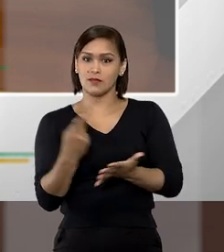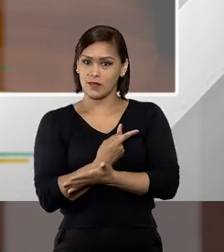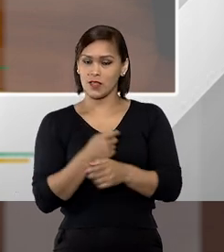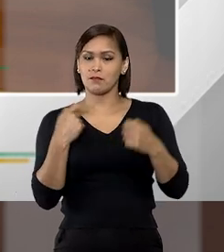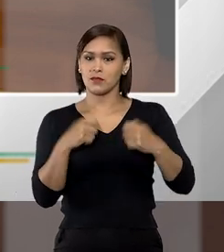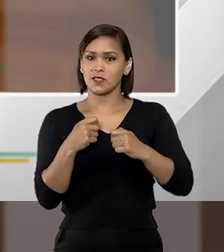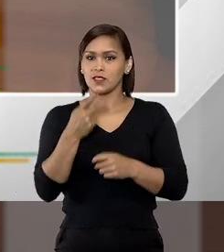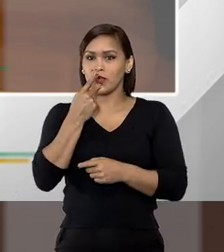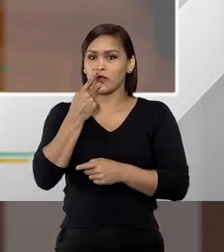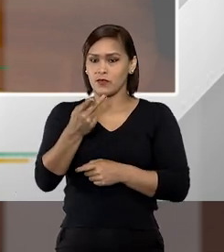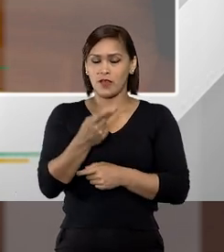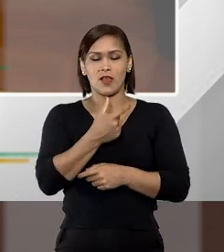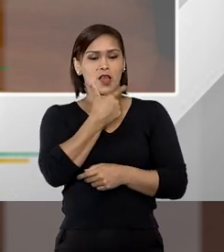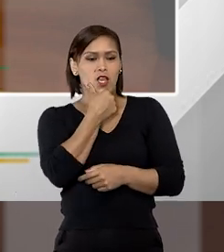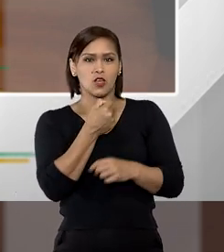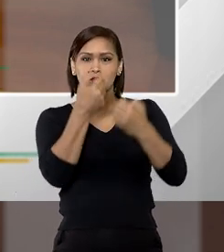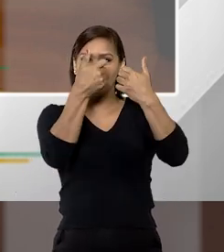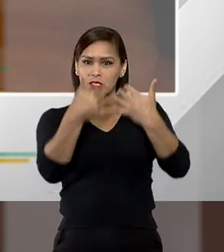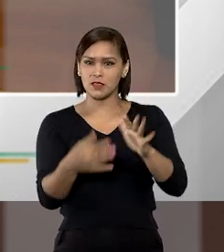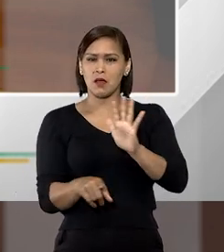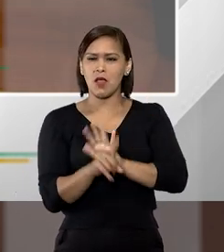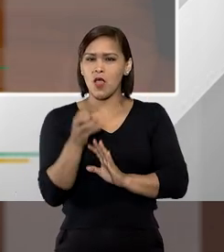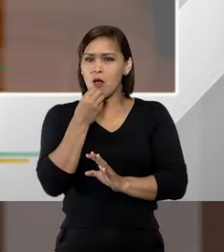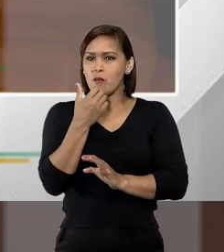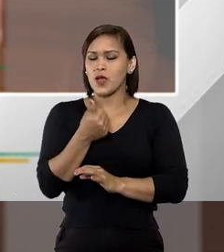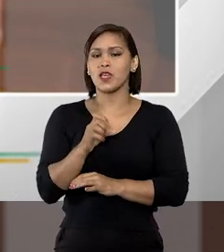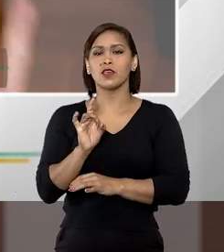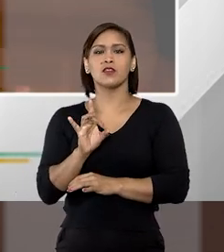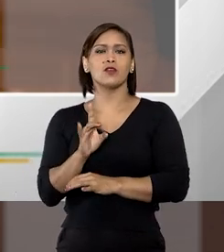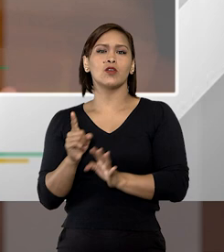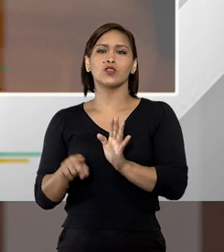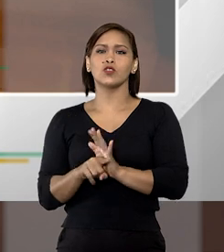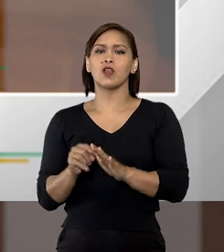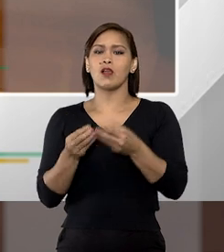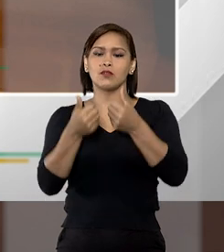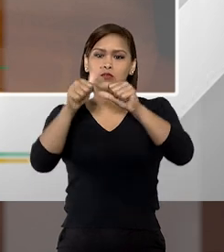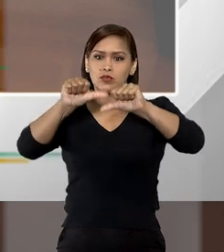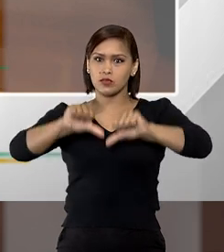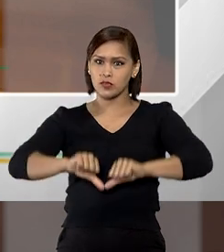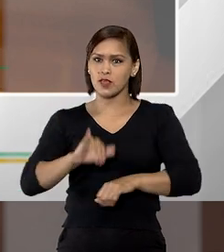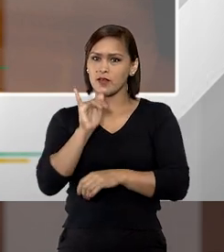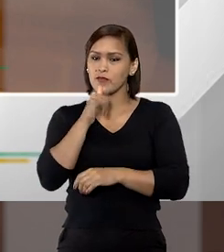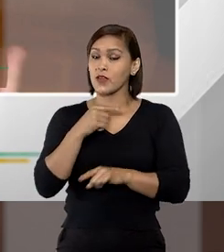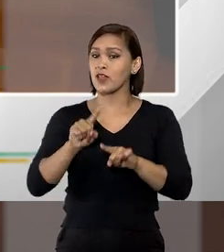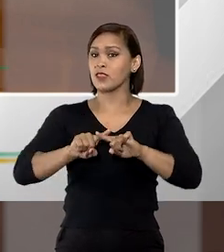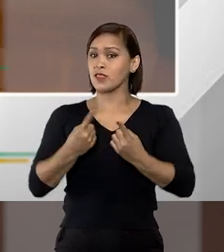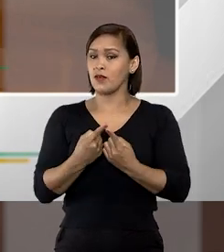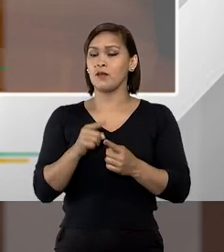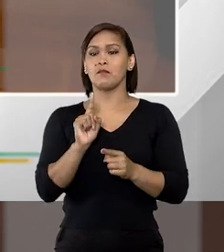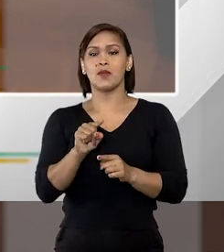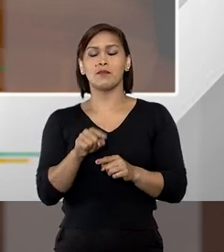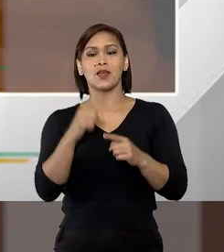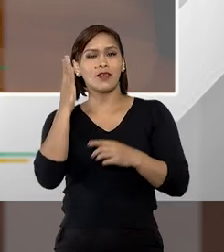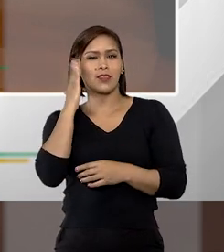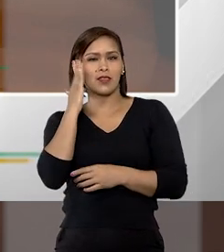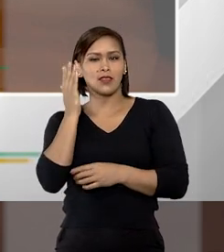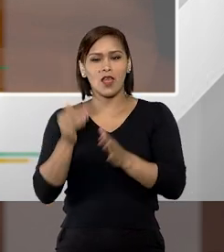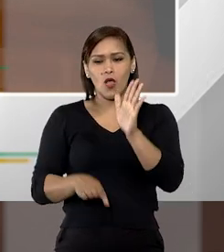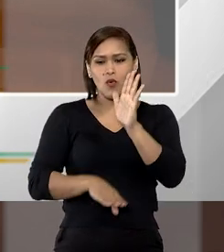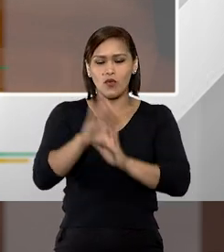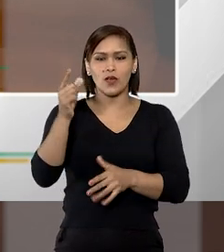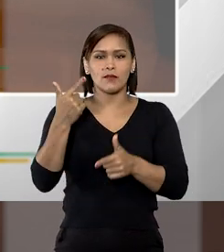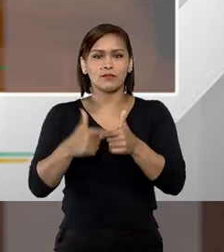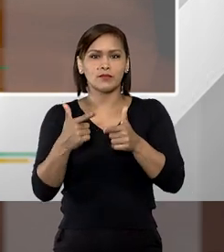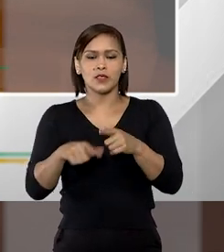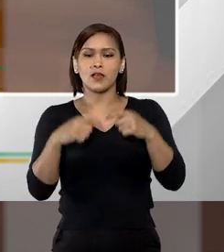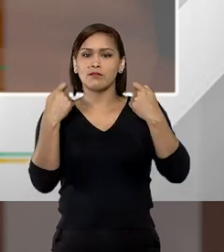isso, o doutor José Nildo colocou muito bem, não é para nos desanimar, mas para a gente saber o tamanho do problema e saber o